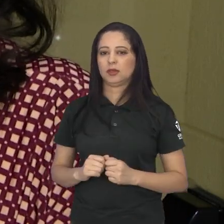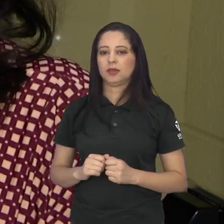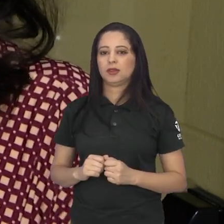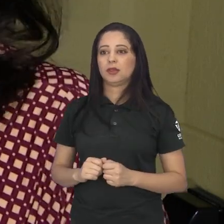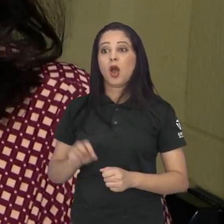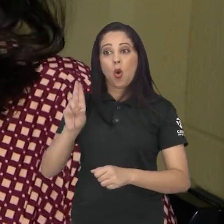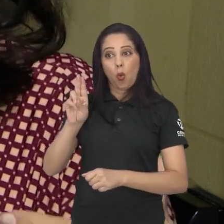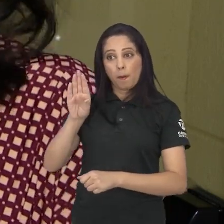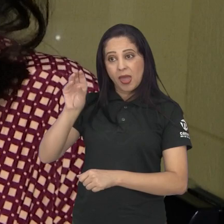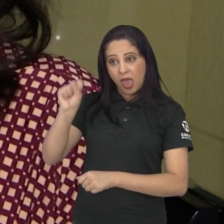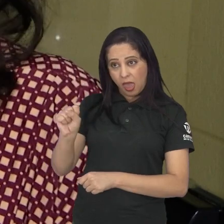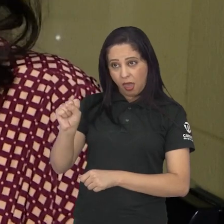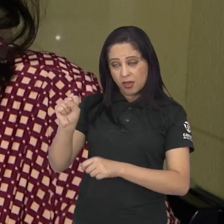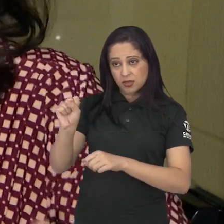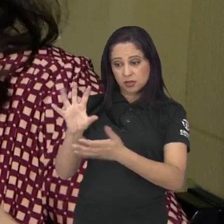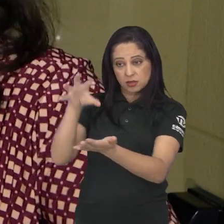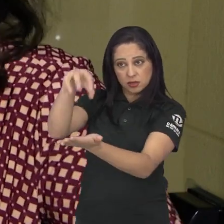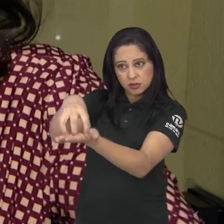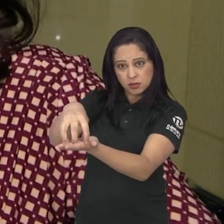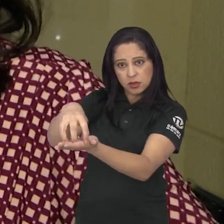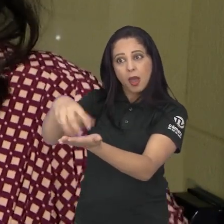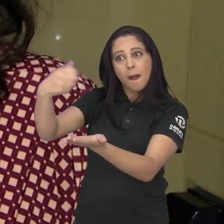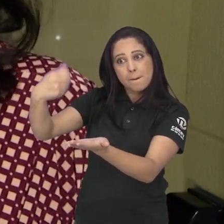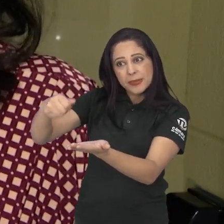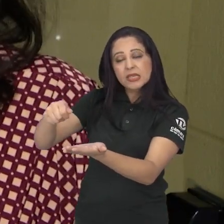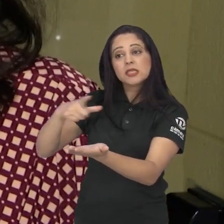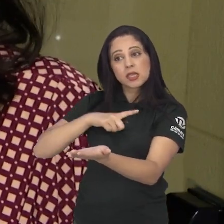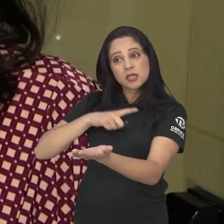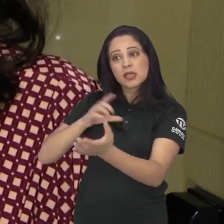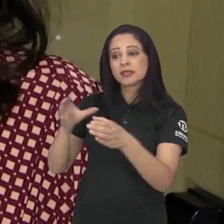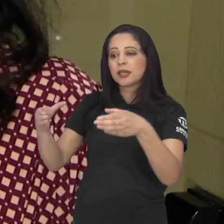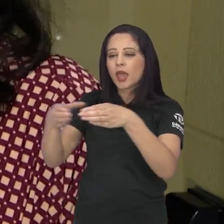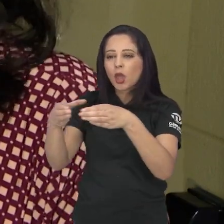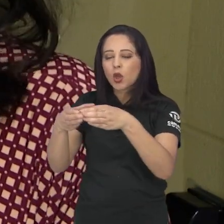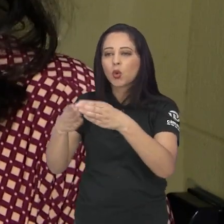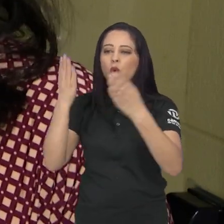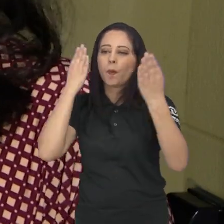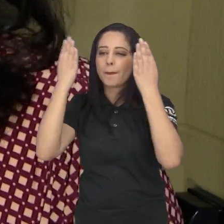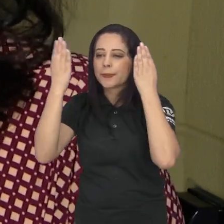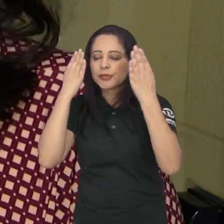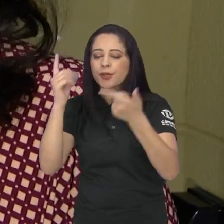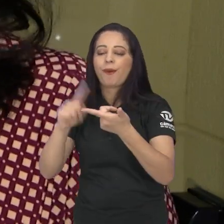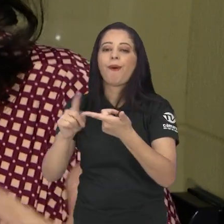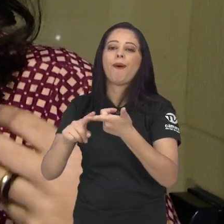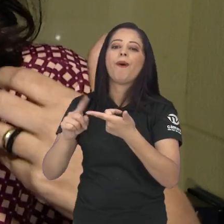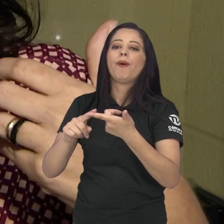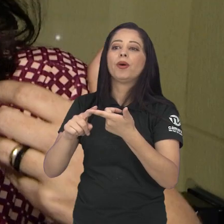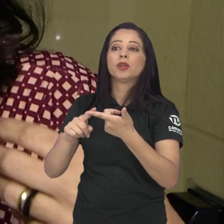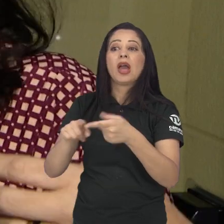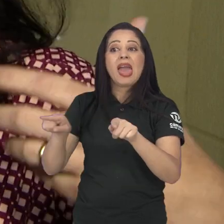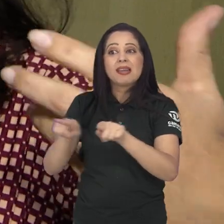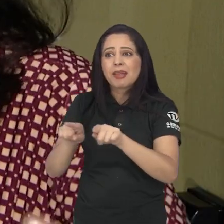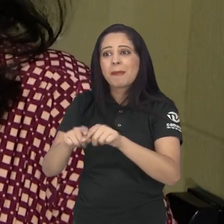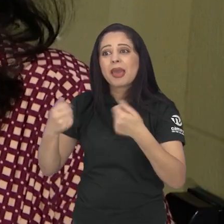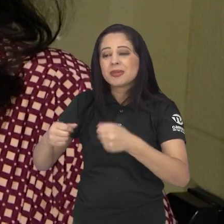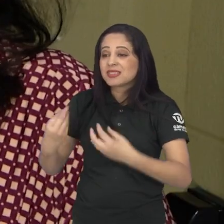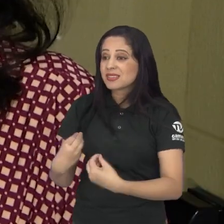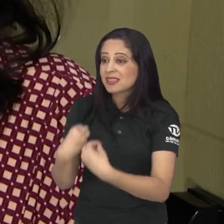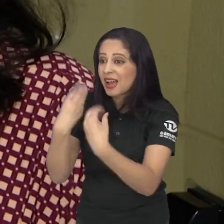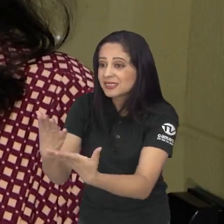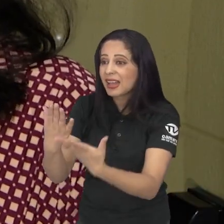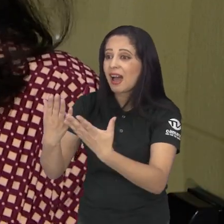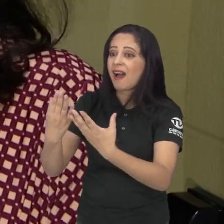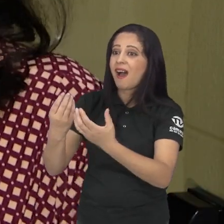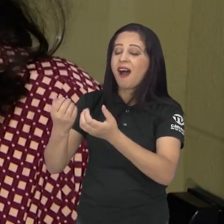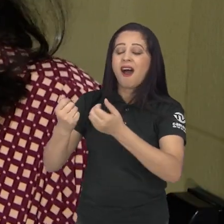a essa situação. Nas UBS, tem que ter esse olhar em uma equipe multidisciplinar, psicólogo, ou atividades que